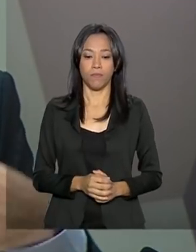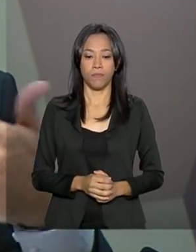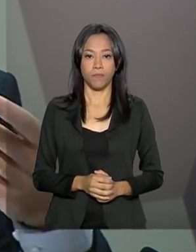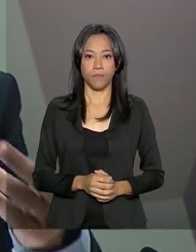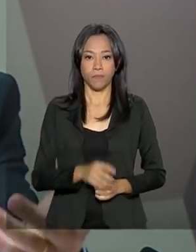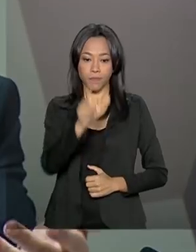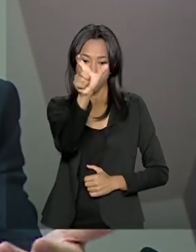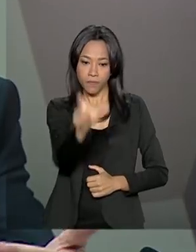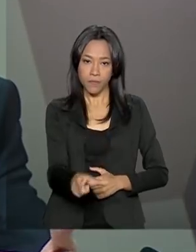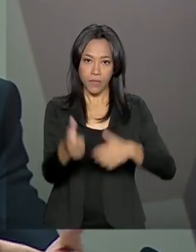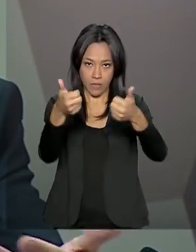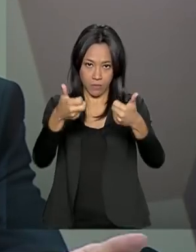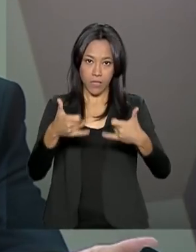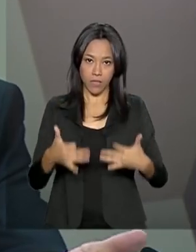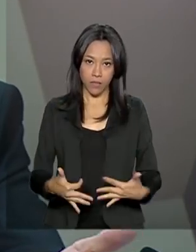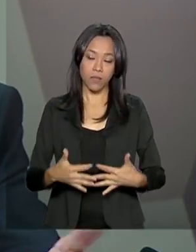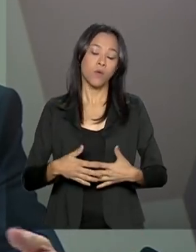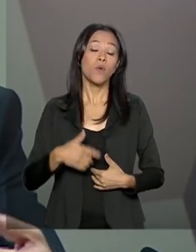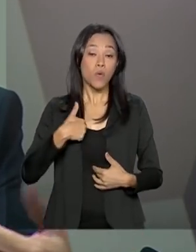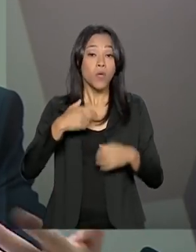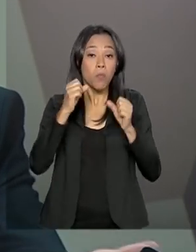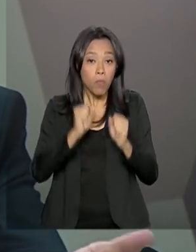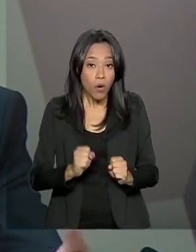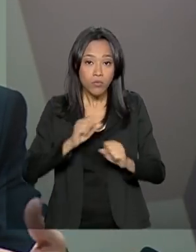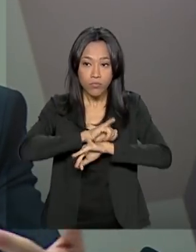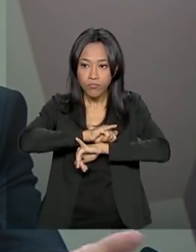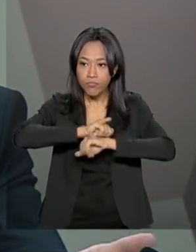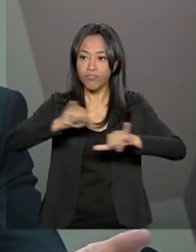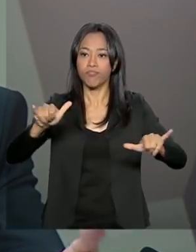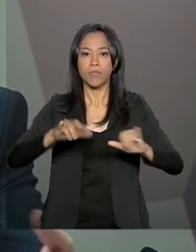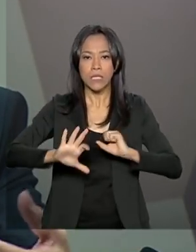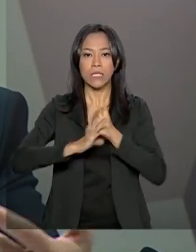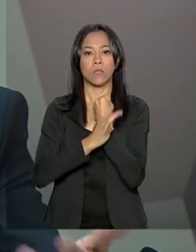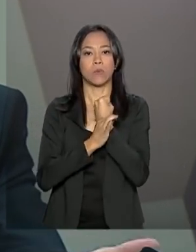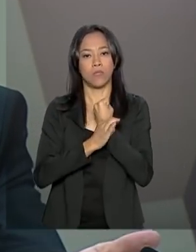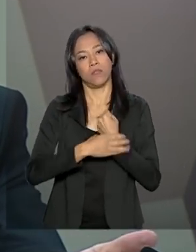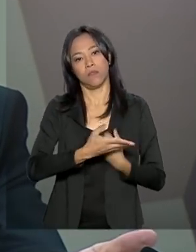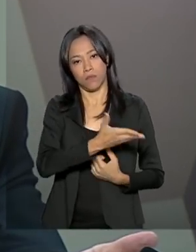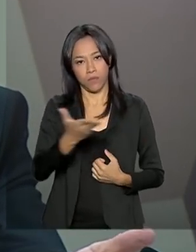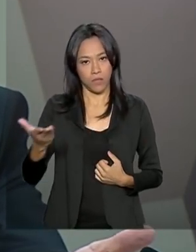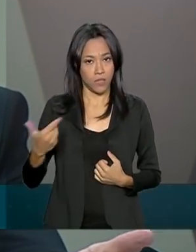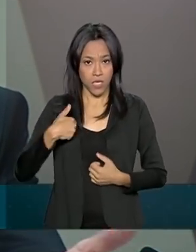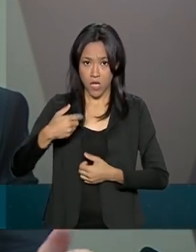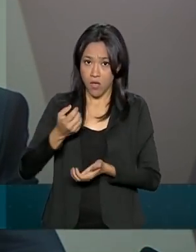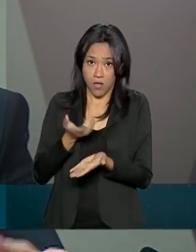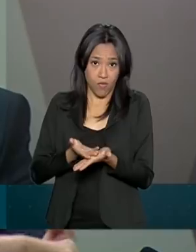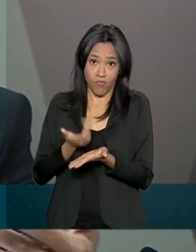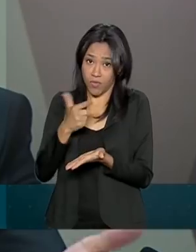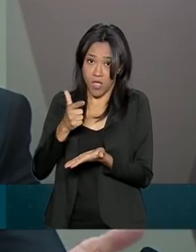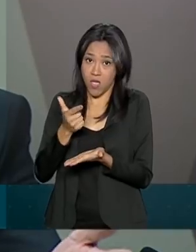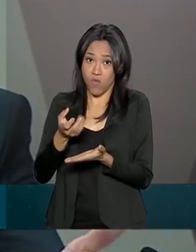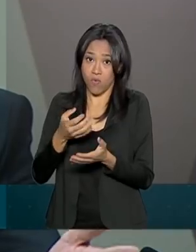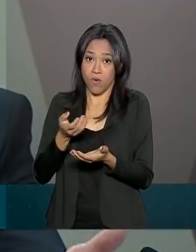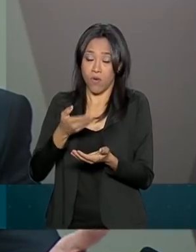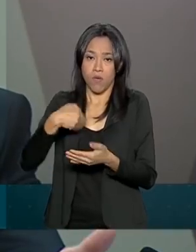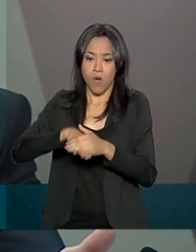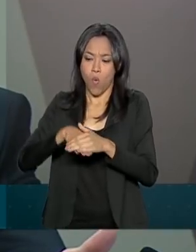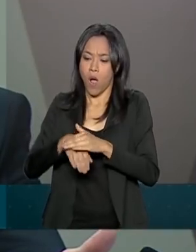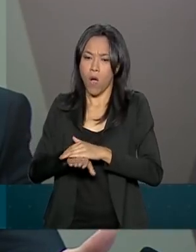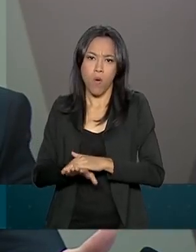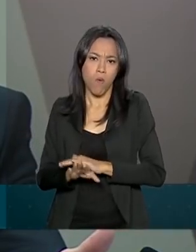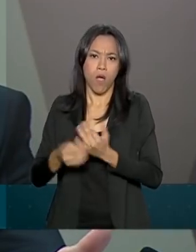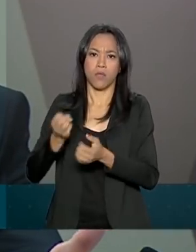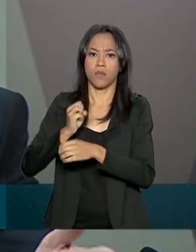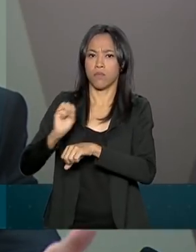O que eu posso assegurar, embora não tenha mais essas mensagens arquivadas, o que eu posso, no entanto,